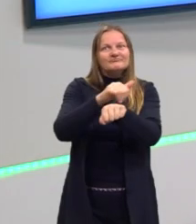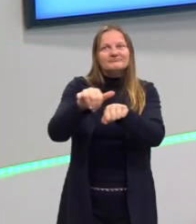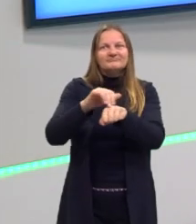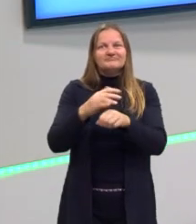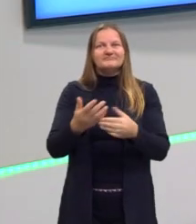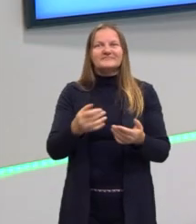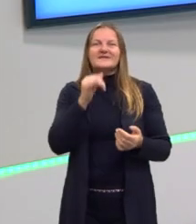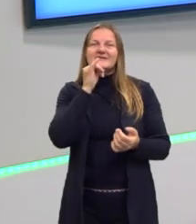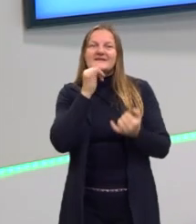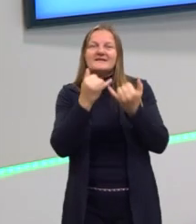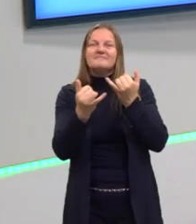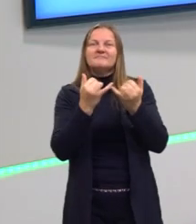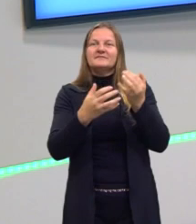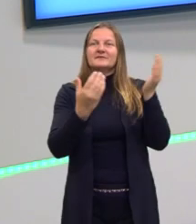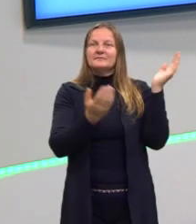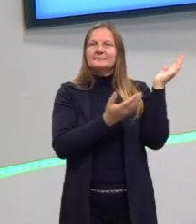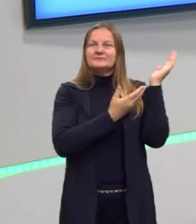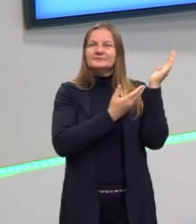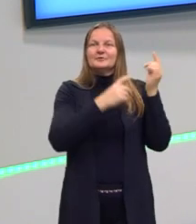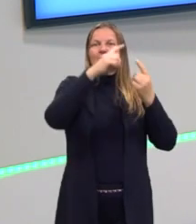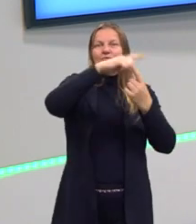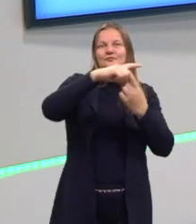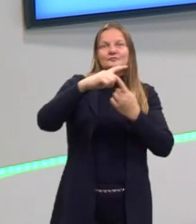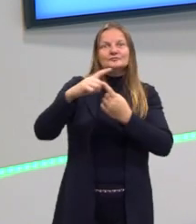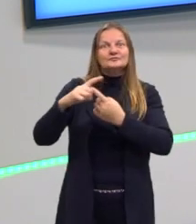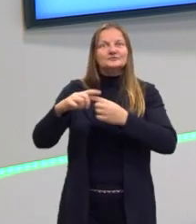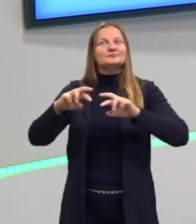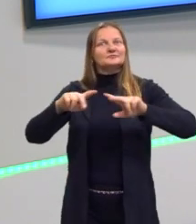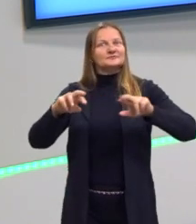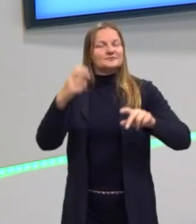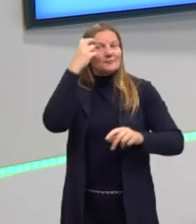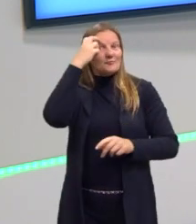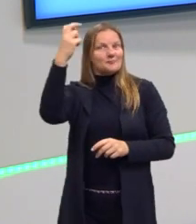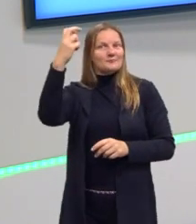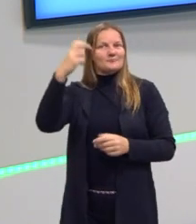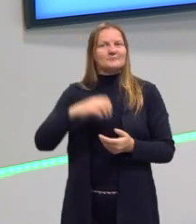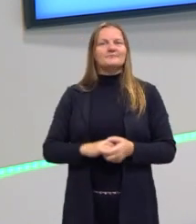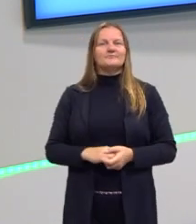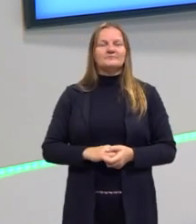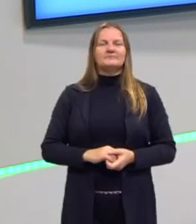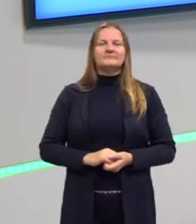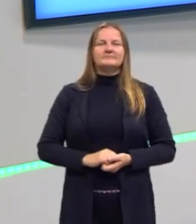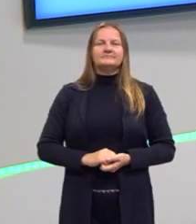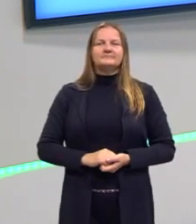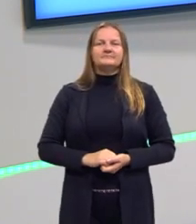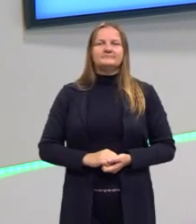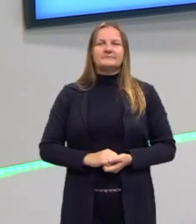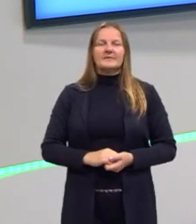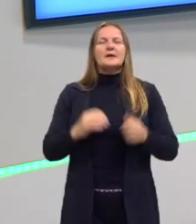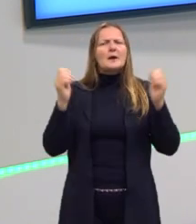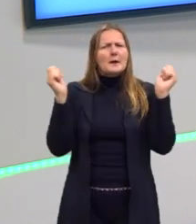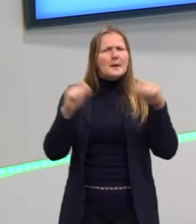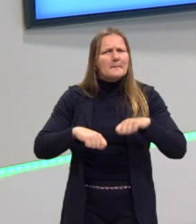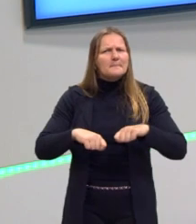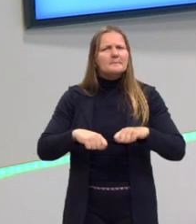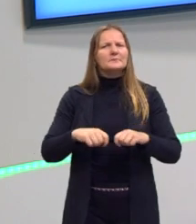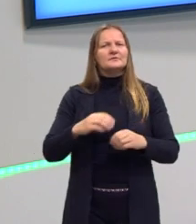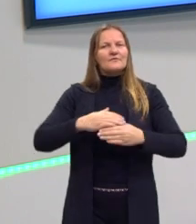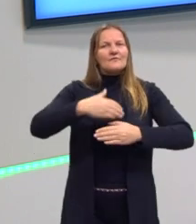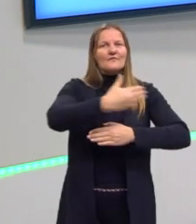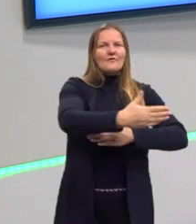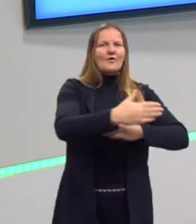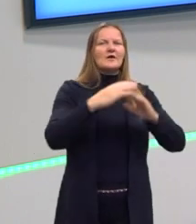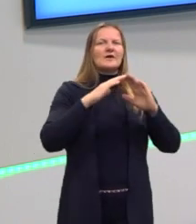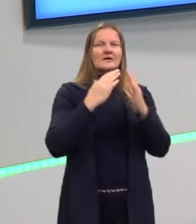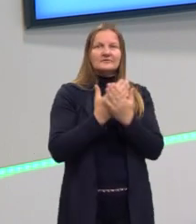exemplos. Dos tipos diferentes de inteligência que a gente tem. E a gente pode, fora da sala